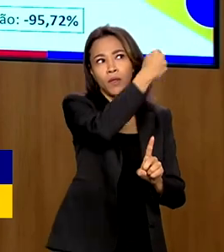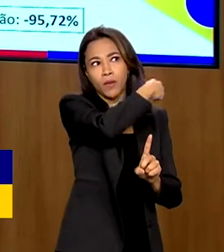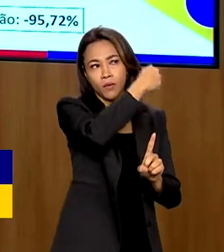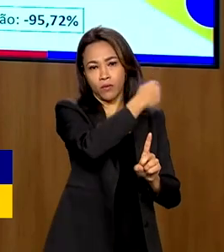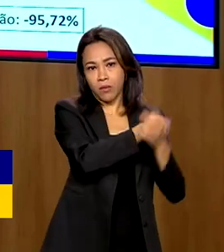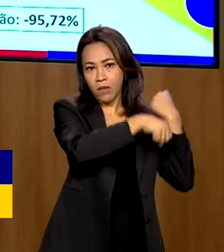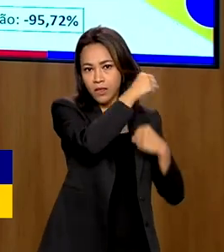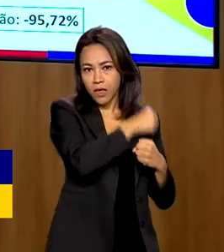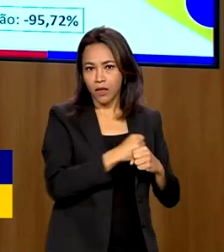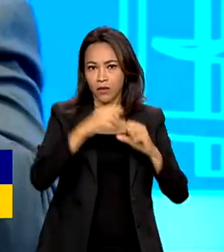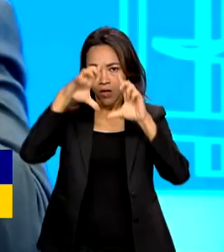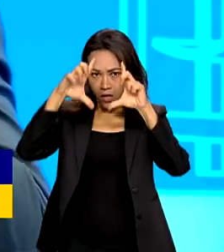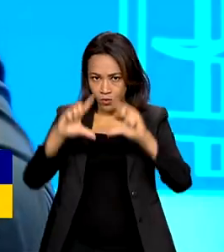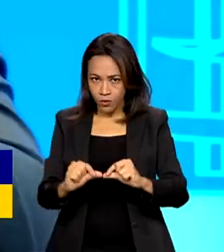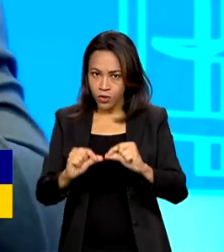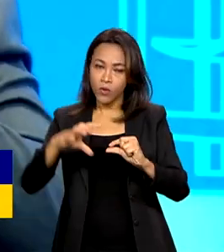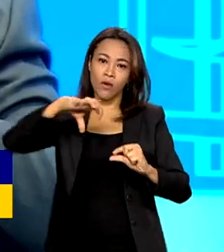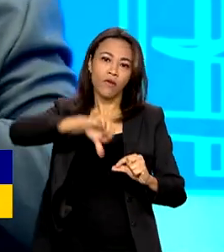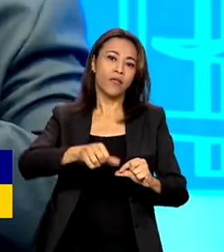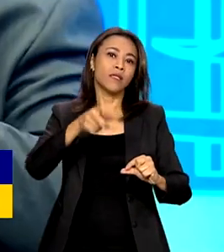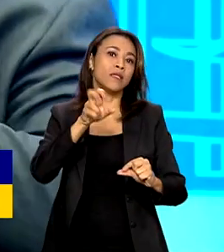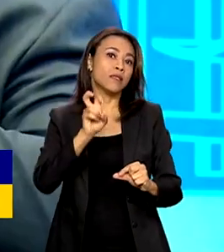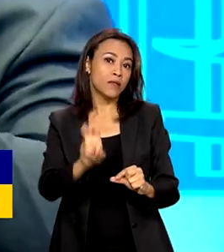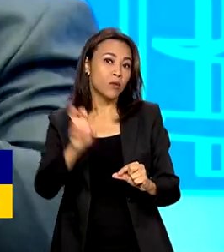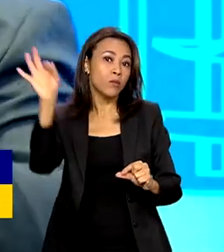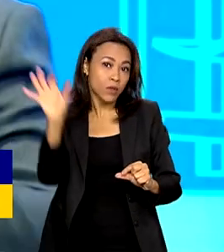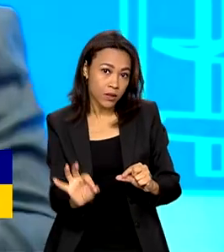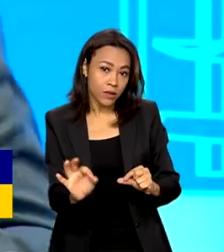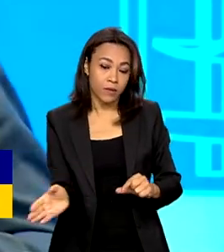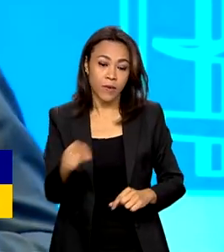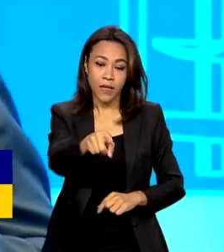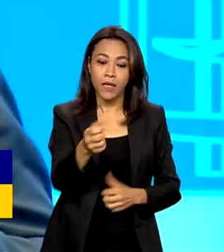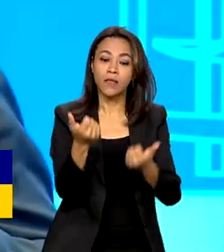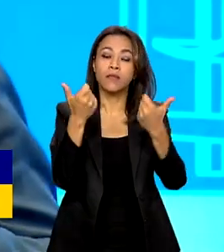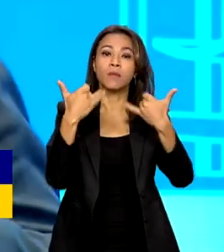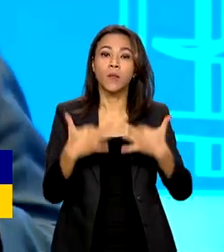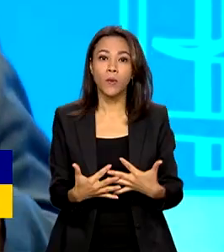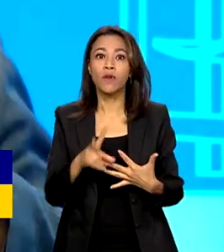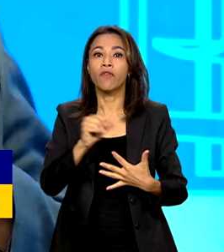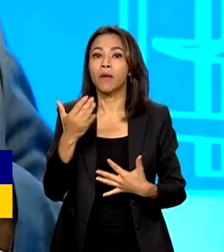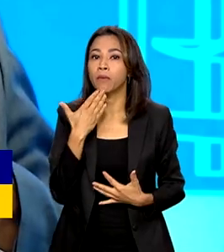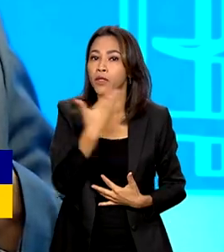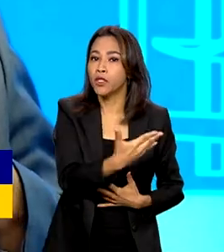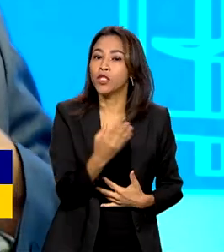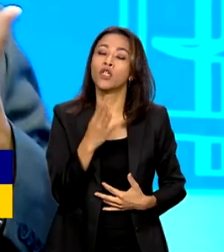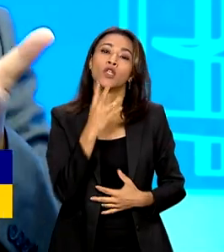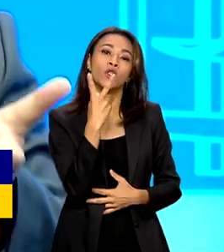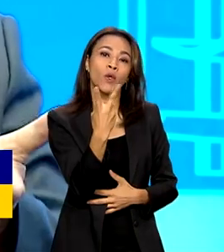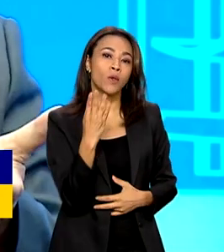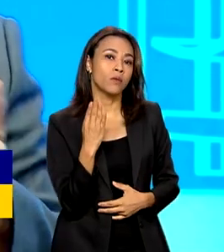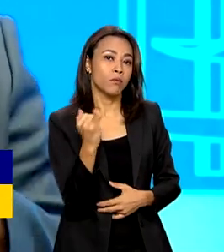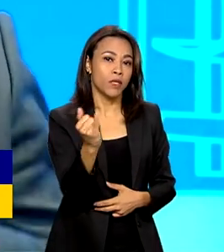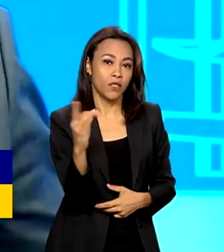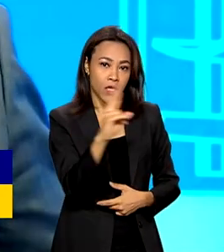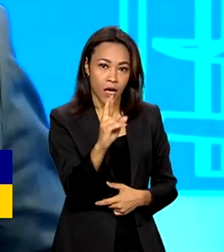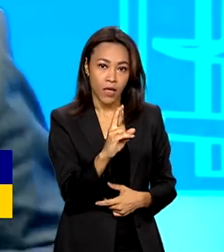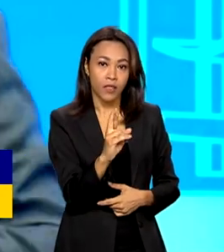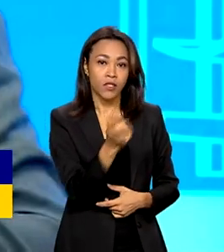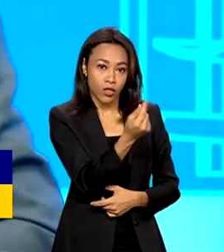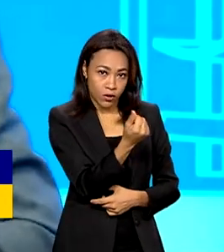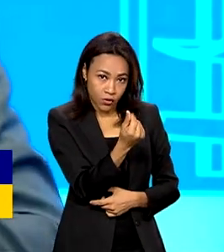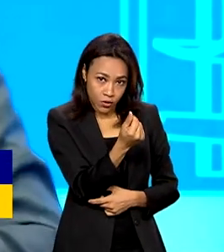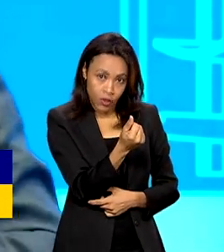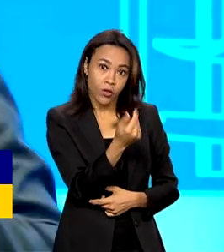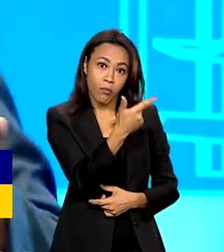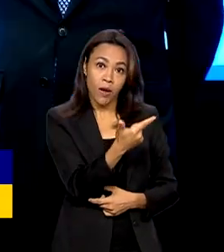95%. O ministro Flávio Dino afirmou que vai solicitar 2 bilhões de reais do Fundo Amazônia para combater